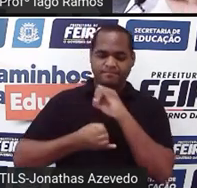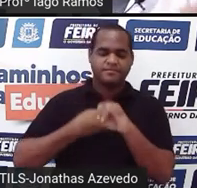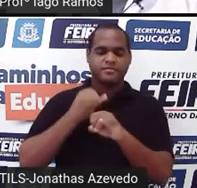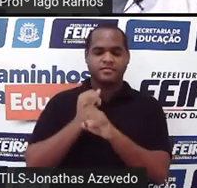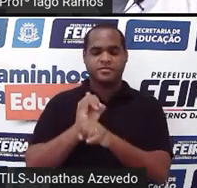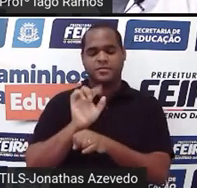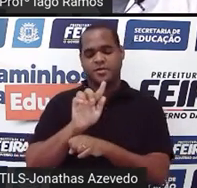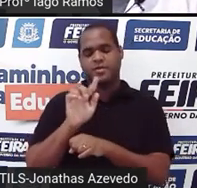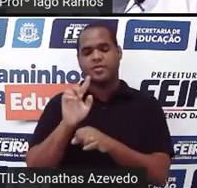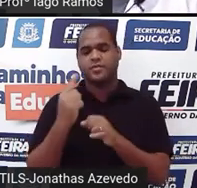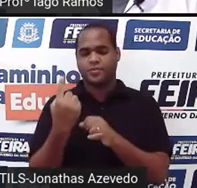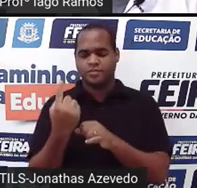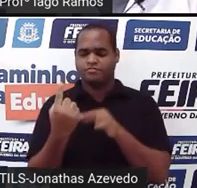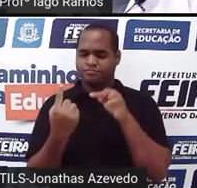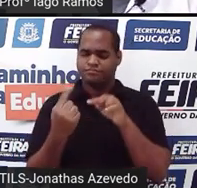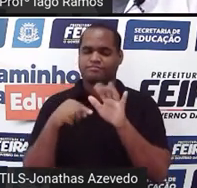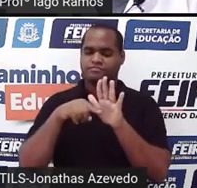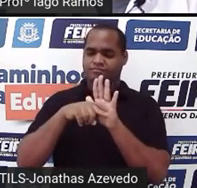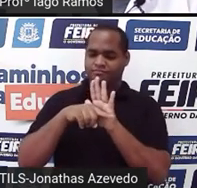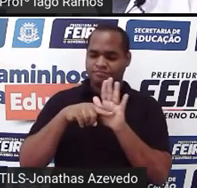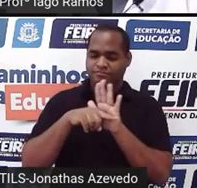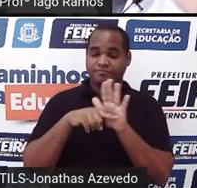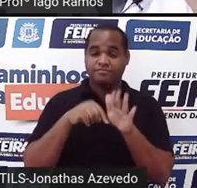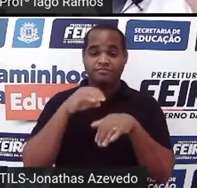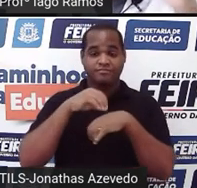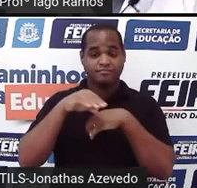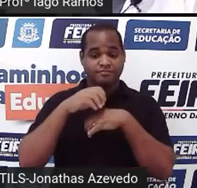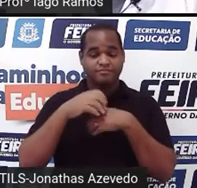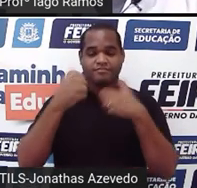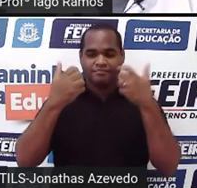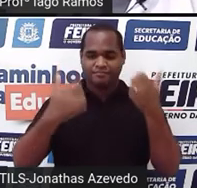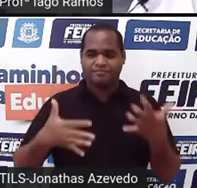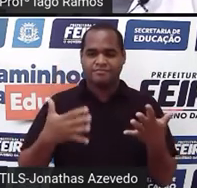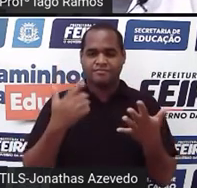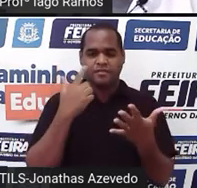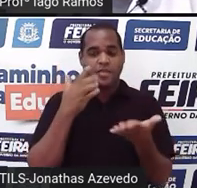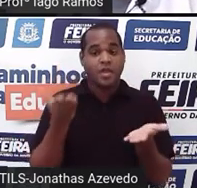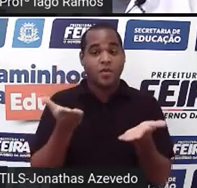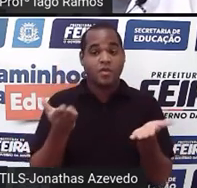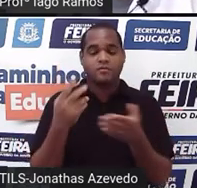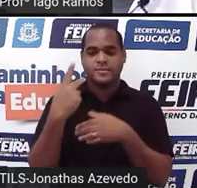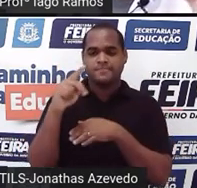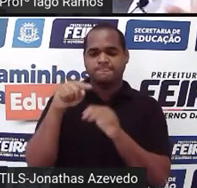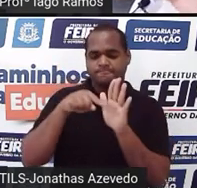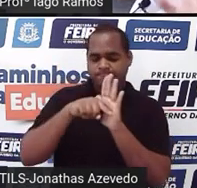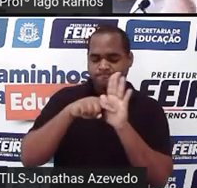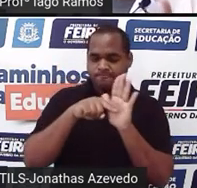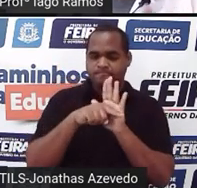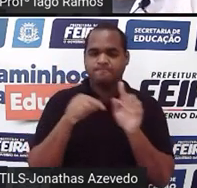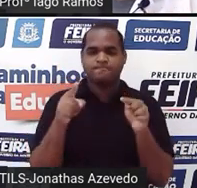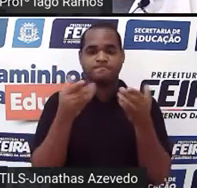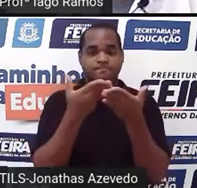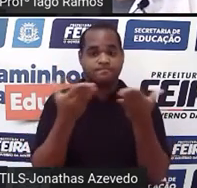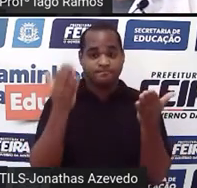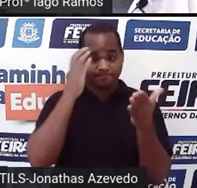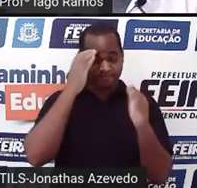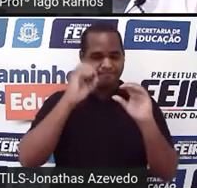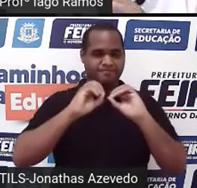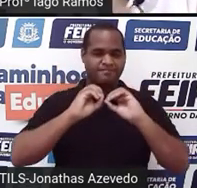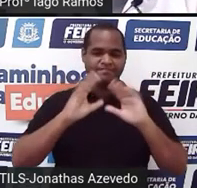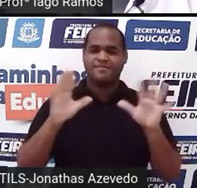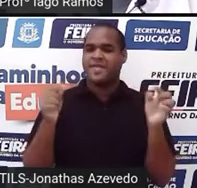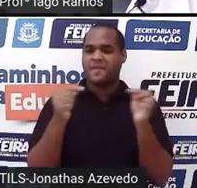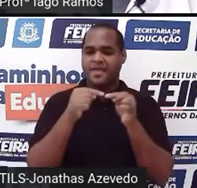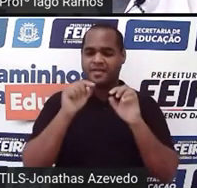trouxe essa pesquisa aqui para você na aula, tá? Fazer aquele momentozinho de avaliação sobre o que você aprendeu aqui nessa aula,